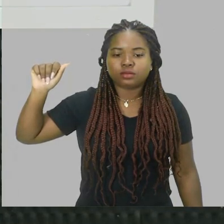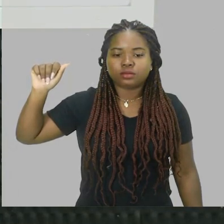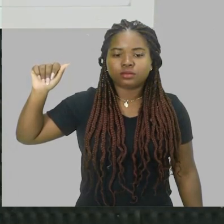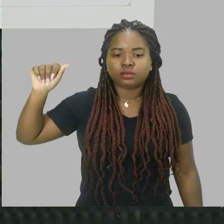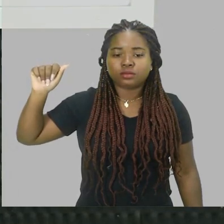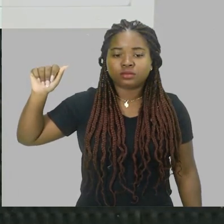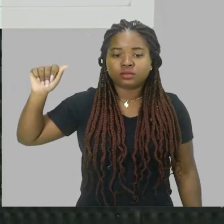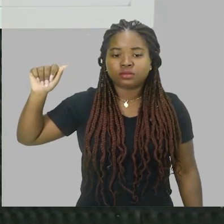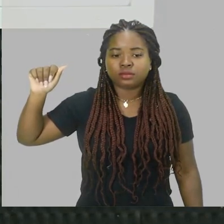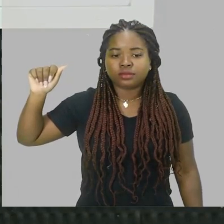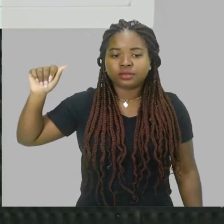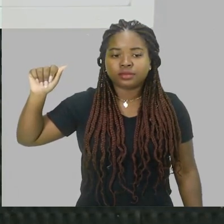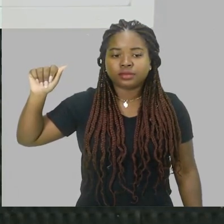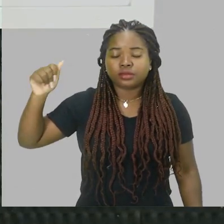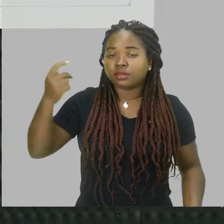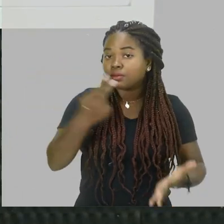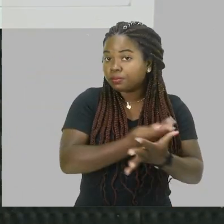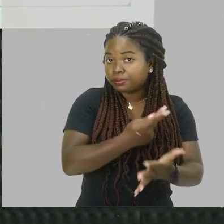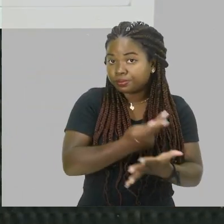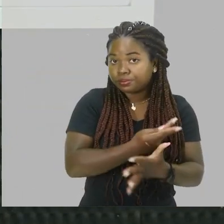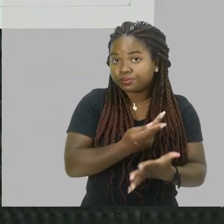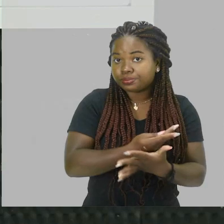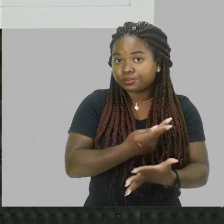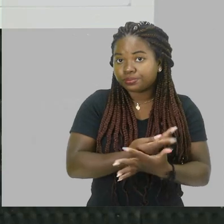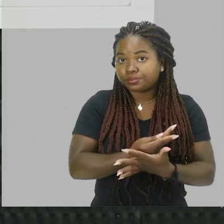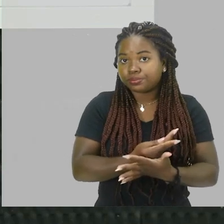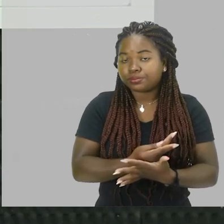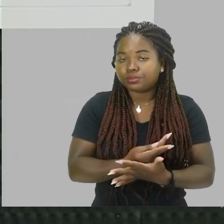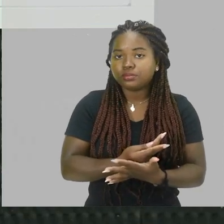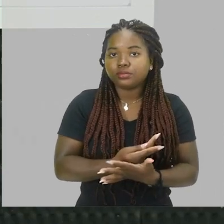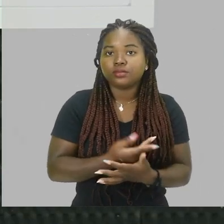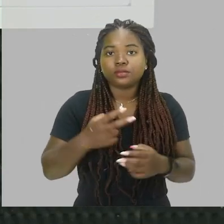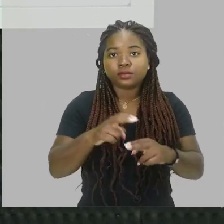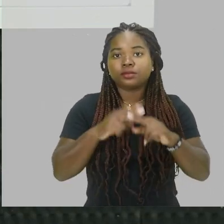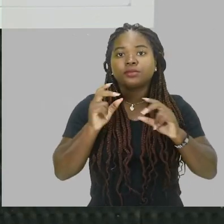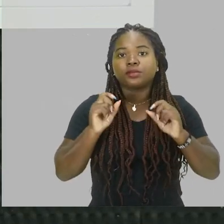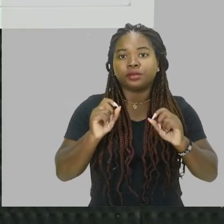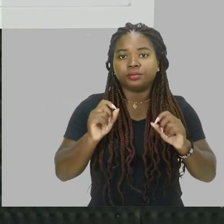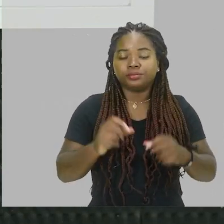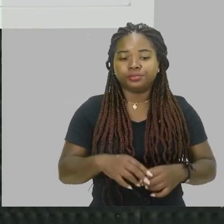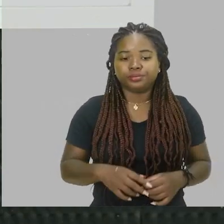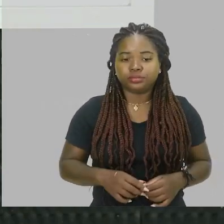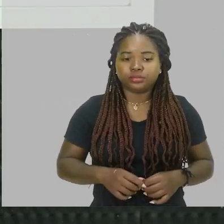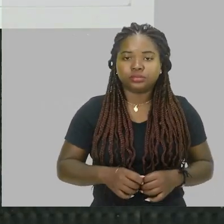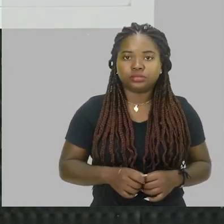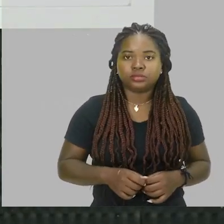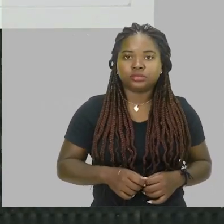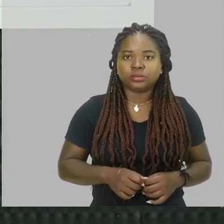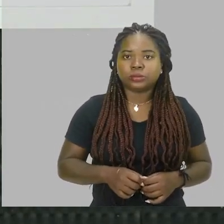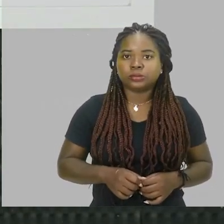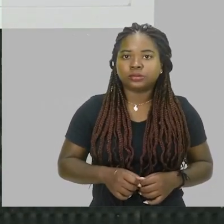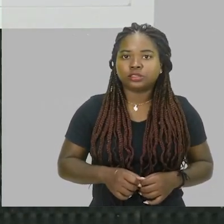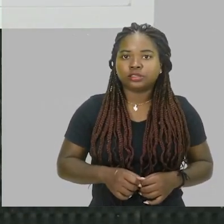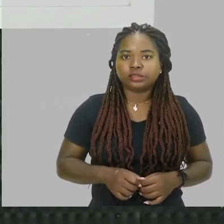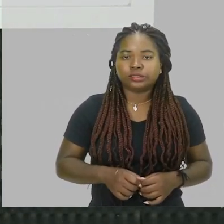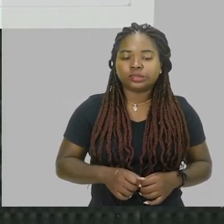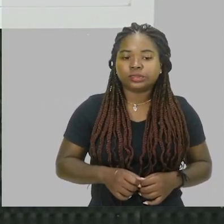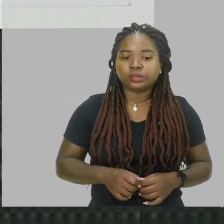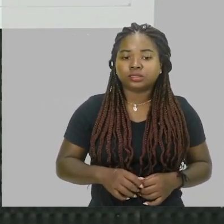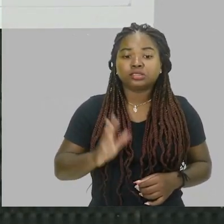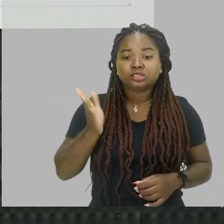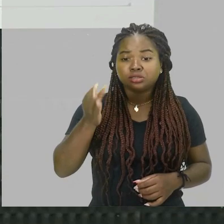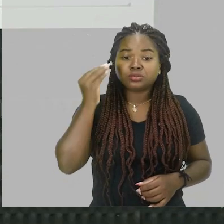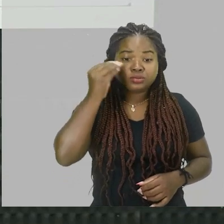tá certo? Isso não é verdadeiro para essa situação, tá ok? Apesar de que, né, foi feito um